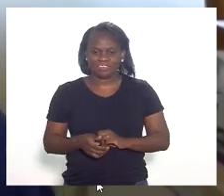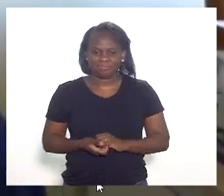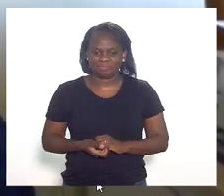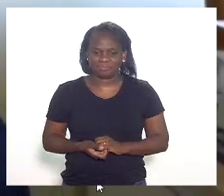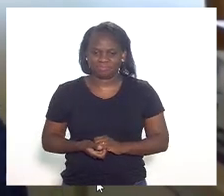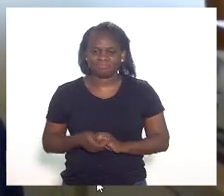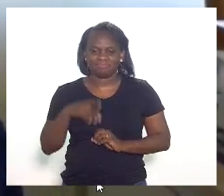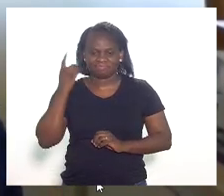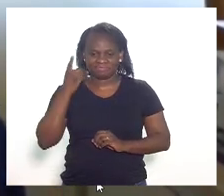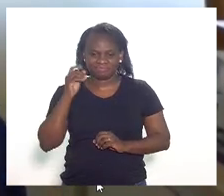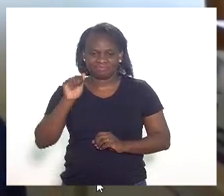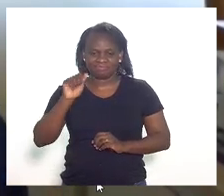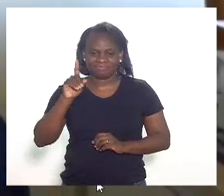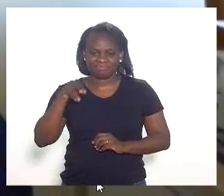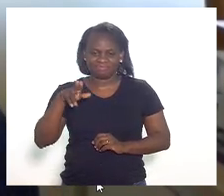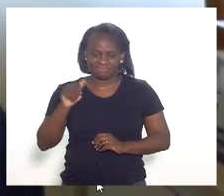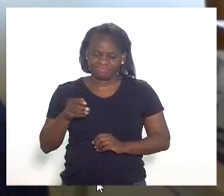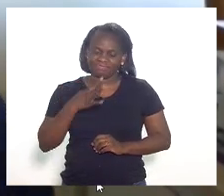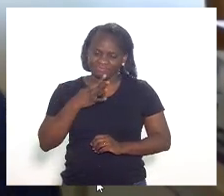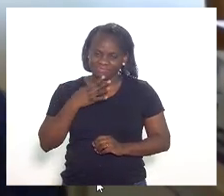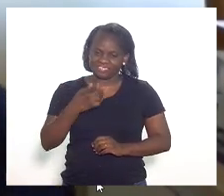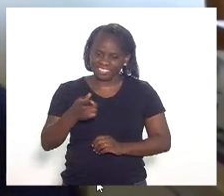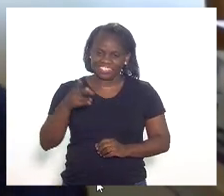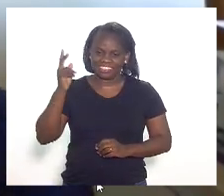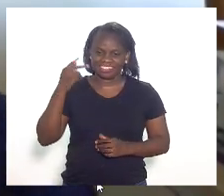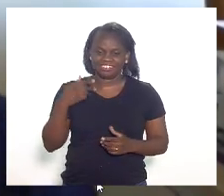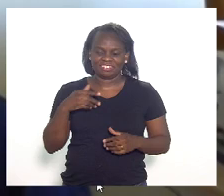Não é, deputada Adriana? A senhora conhece esse provérbio.